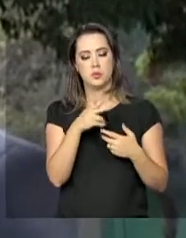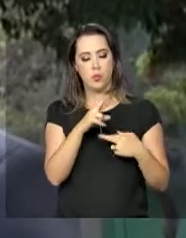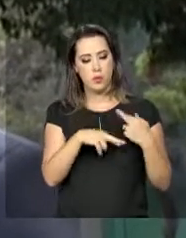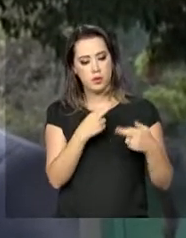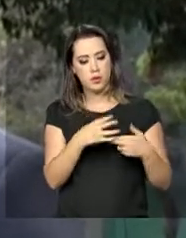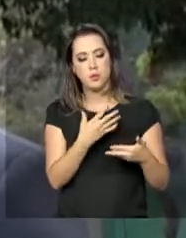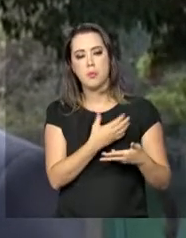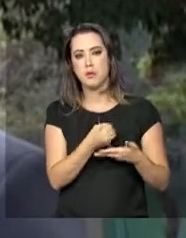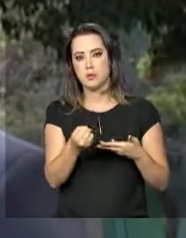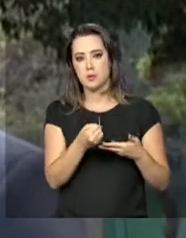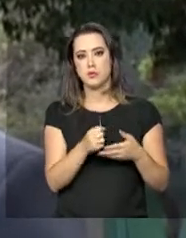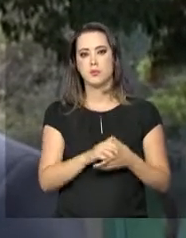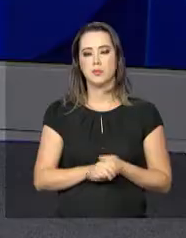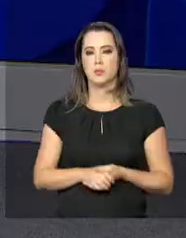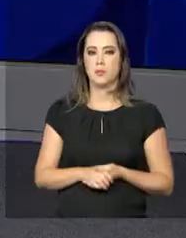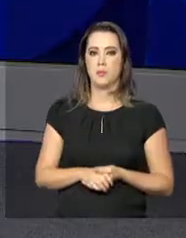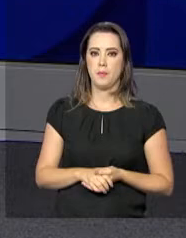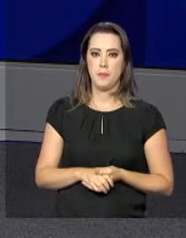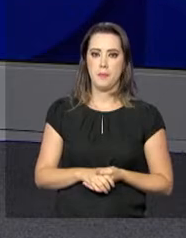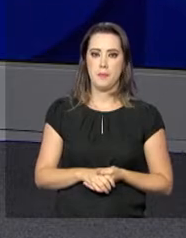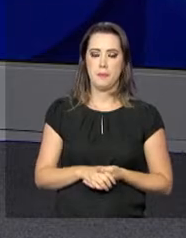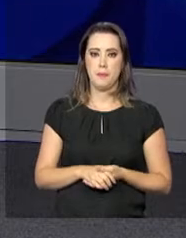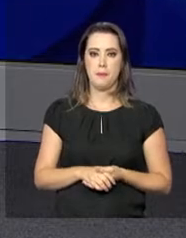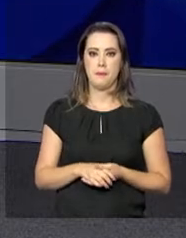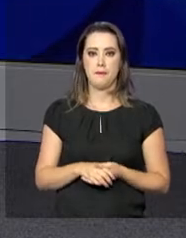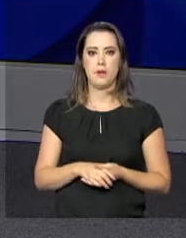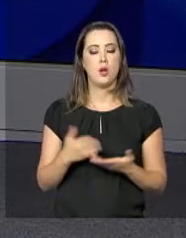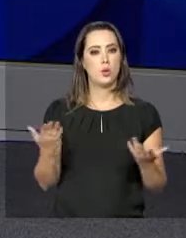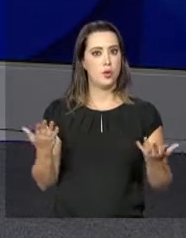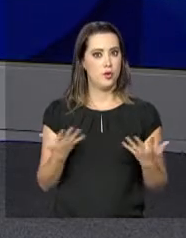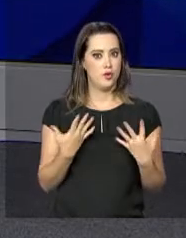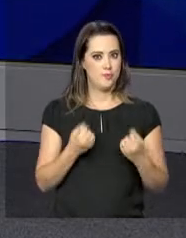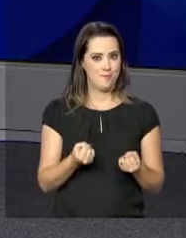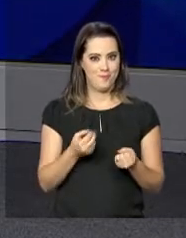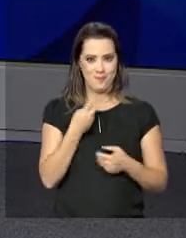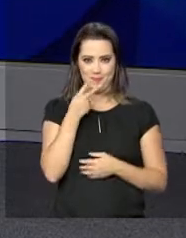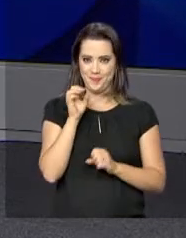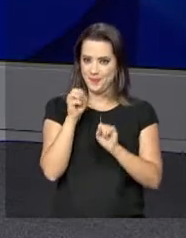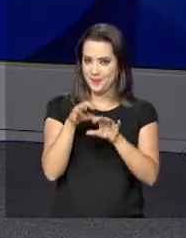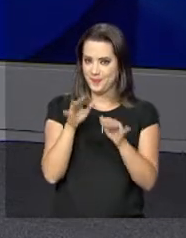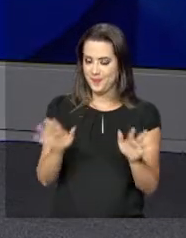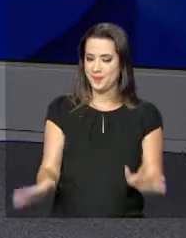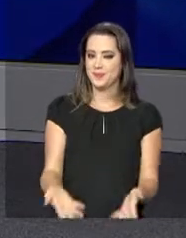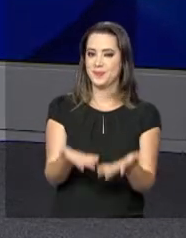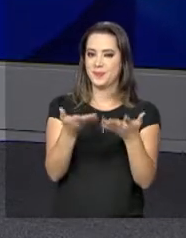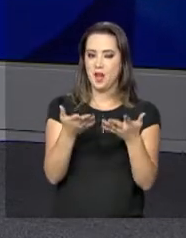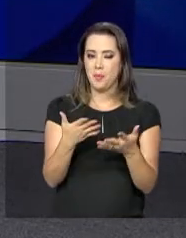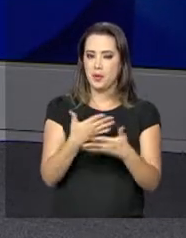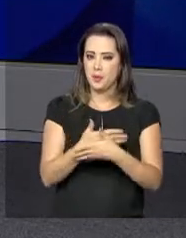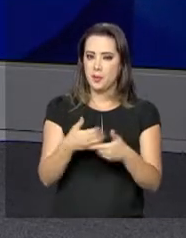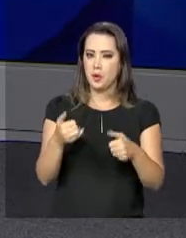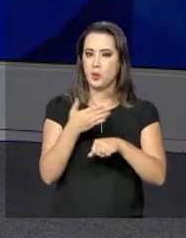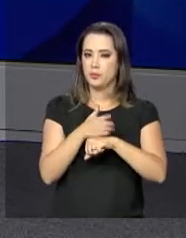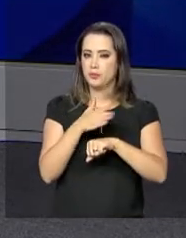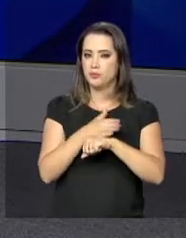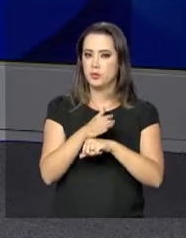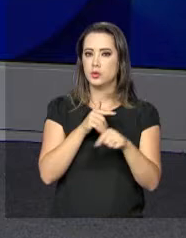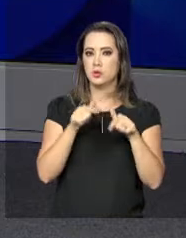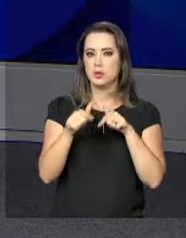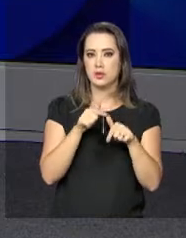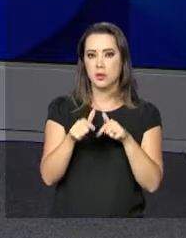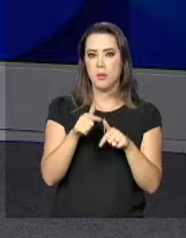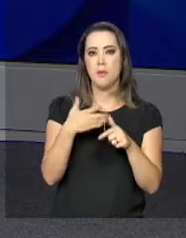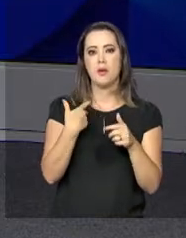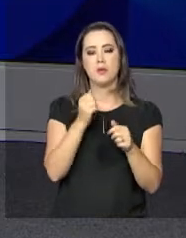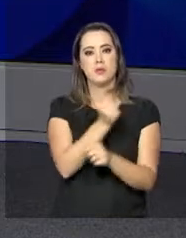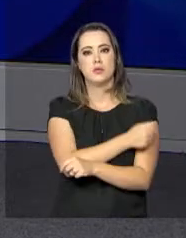herdeiro pode solicitar o saque. E a gente trata agora de educação. Para incentivar e qualificar a prática profissional dos